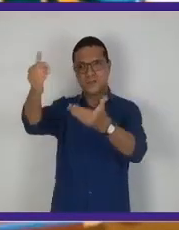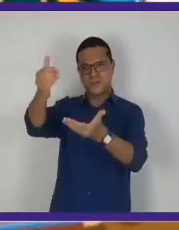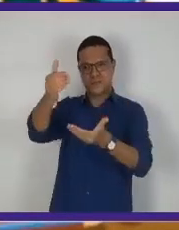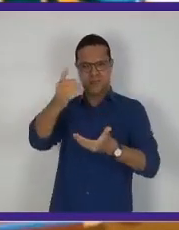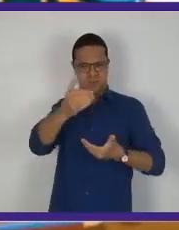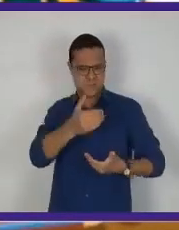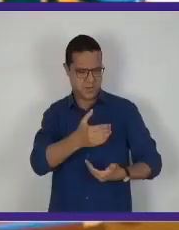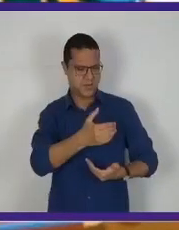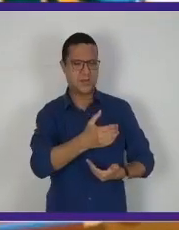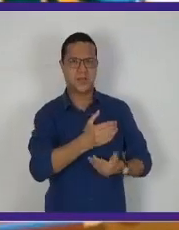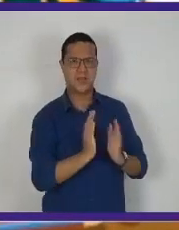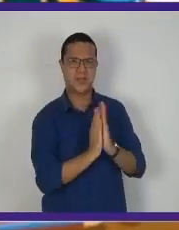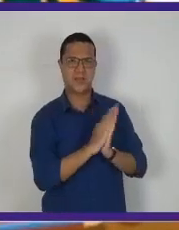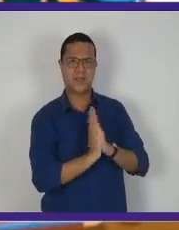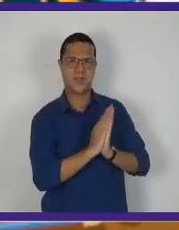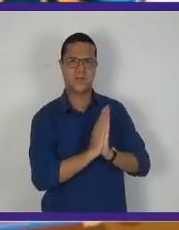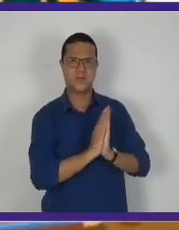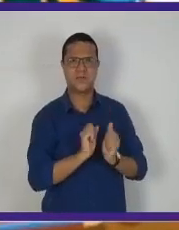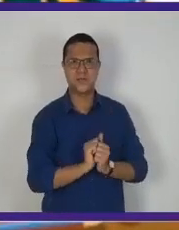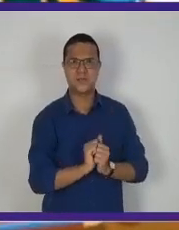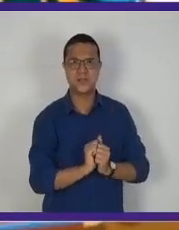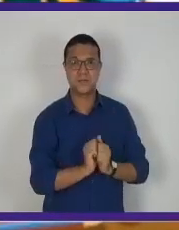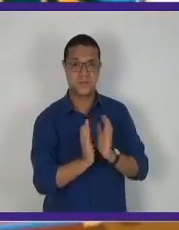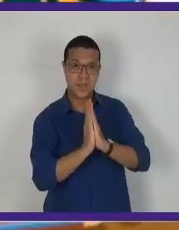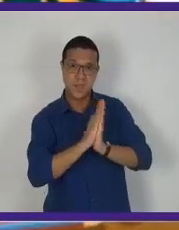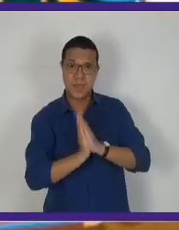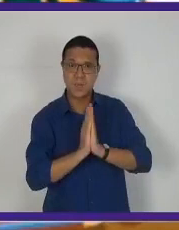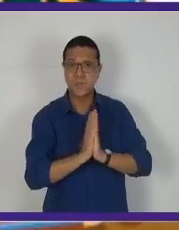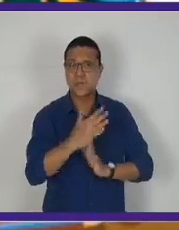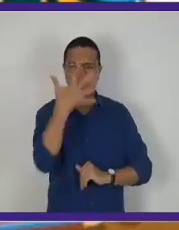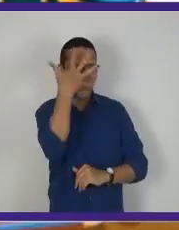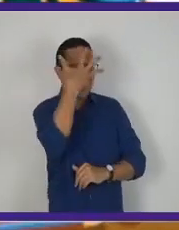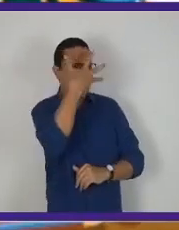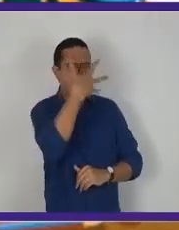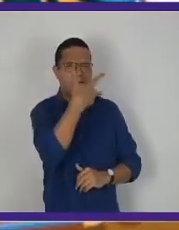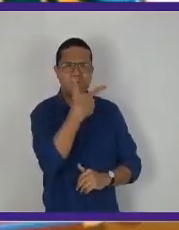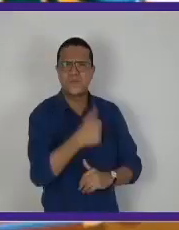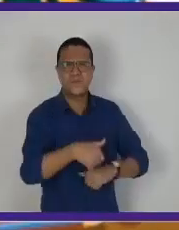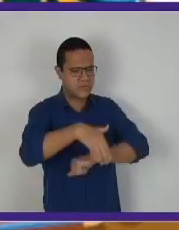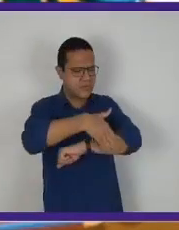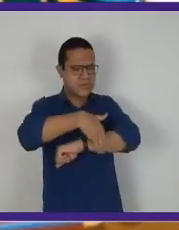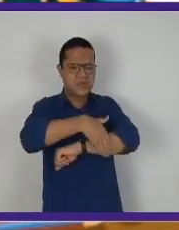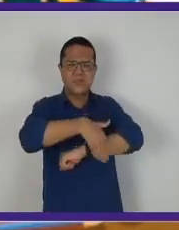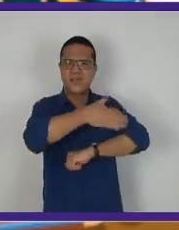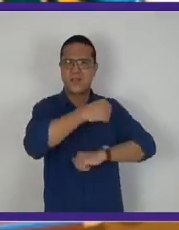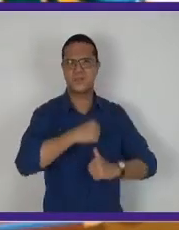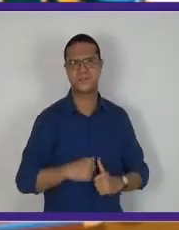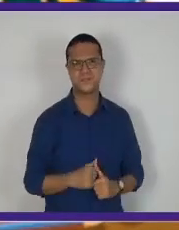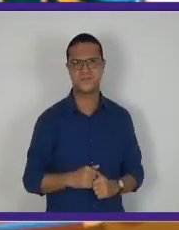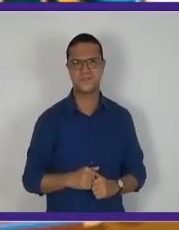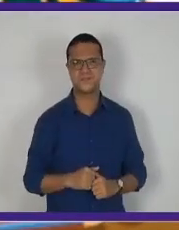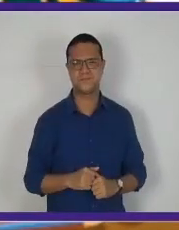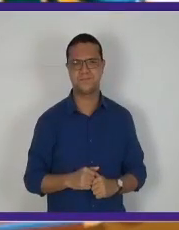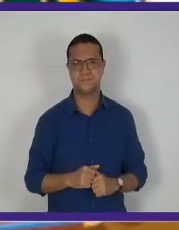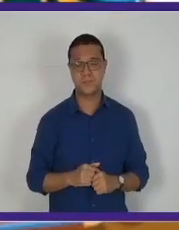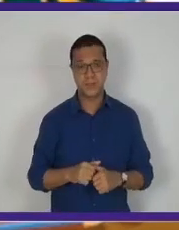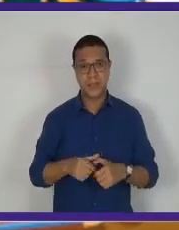pego a minha boneca no colo. A Guilhermina é a boneca mais bonita da rua.